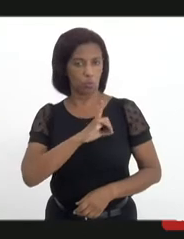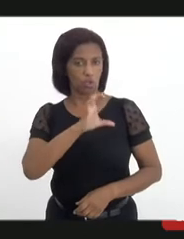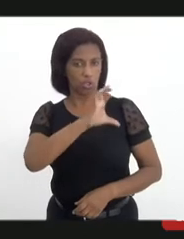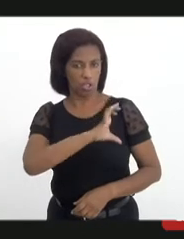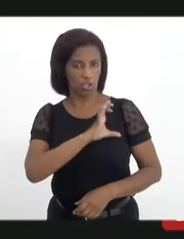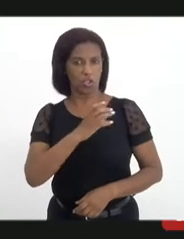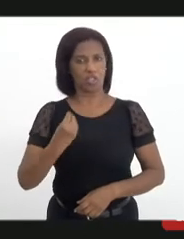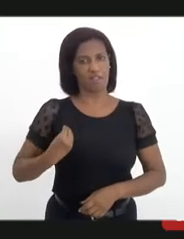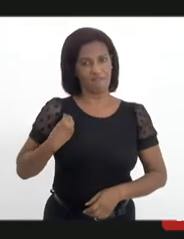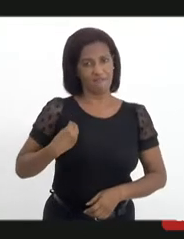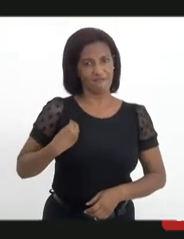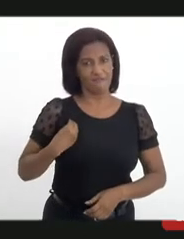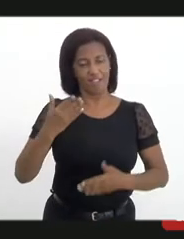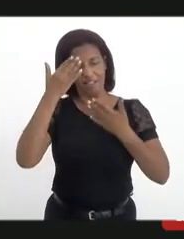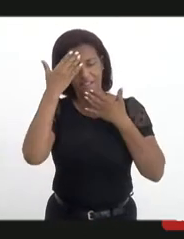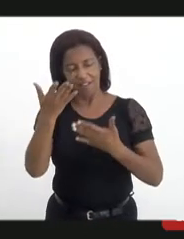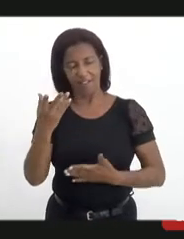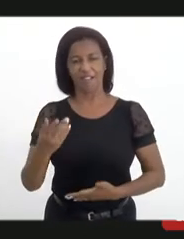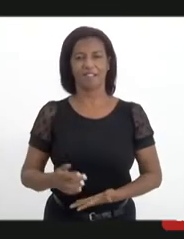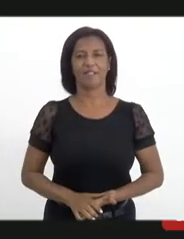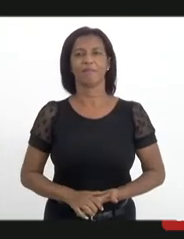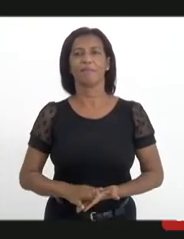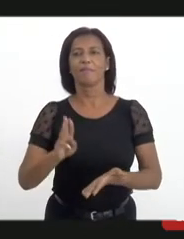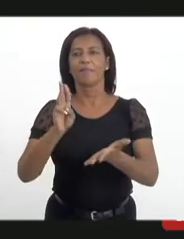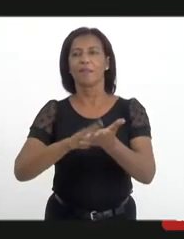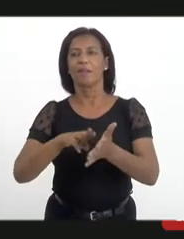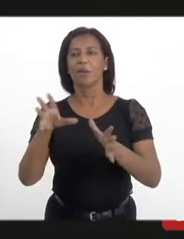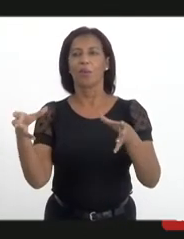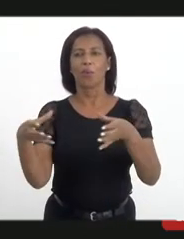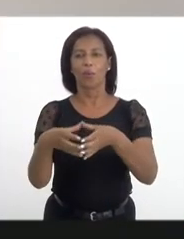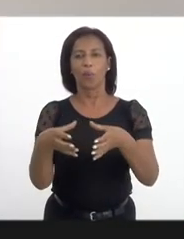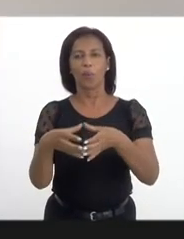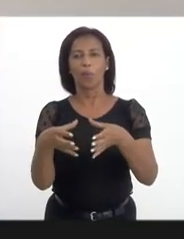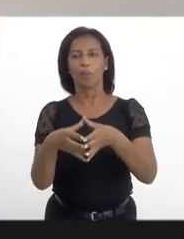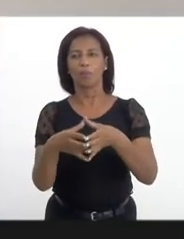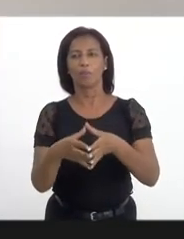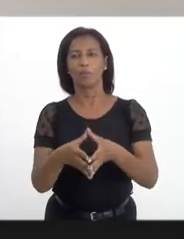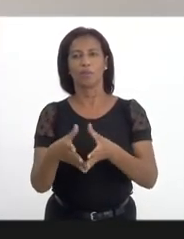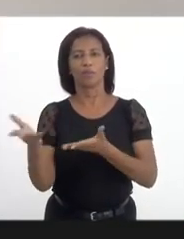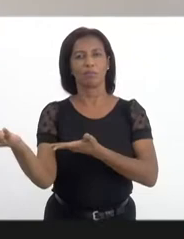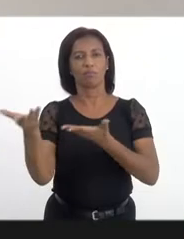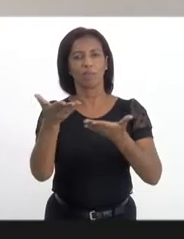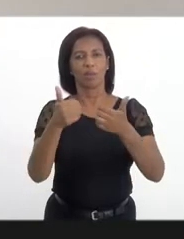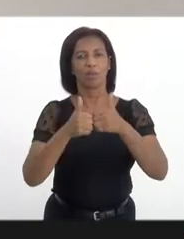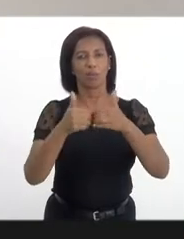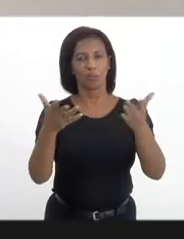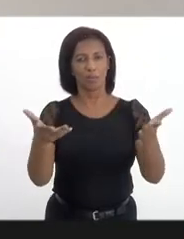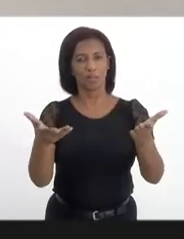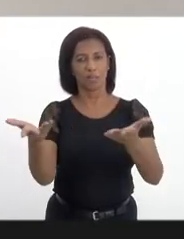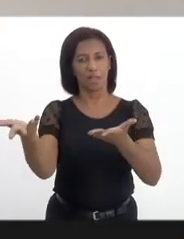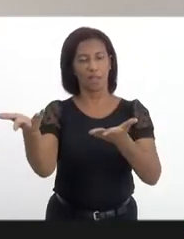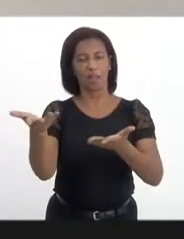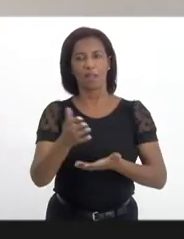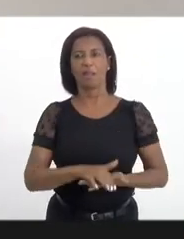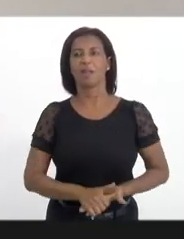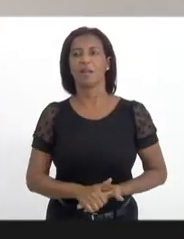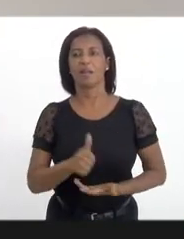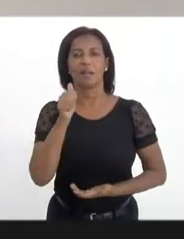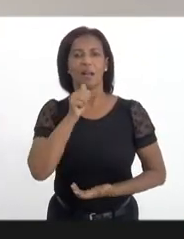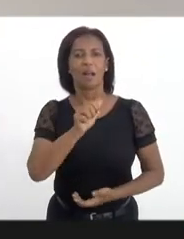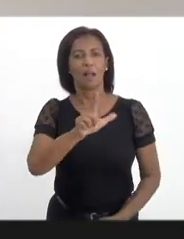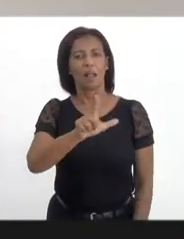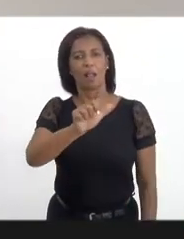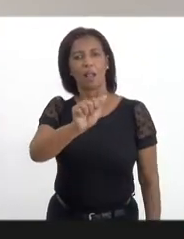vocês. Bom, não havendo membro da comissão que gostaria de fazer o uso da fala, eu quero aqui abrir a palavra para a senhora Laura